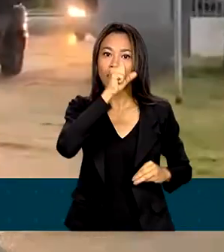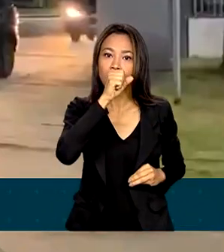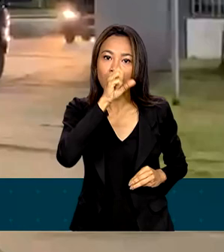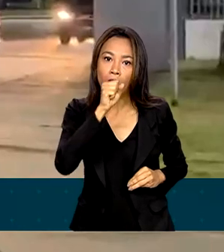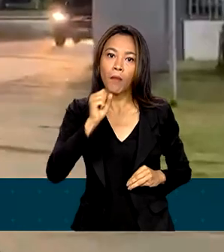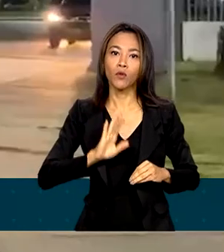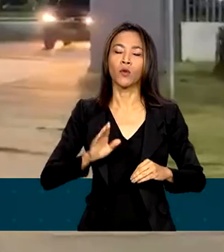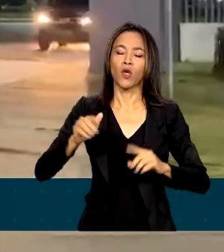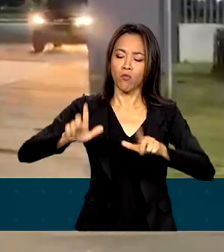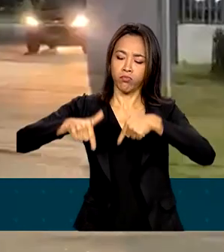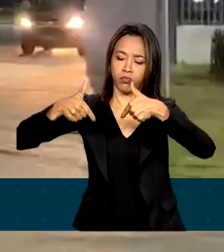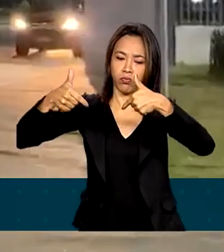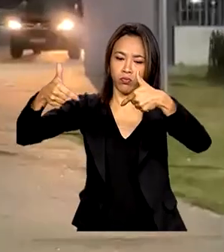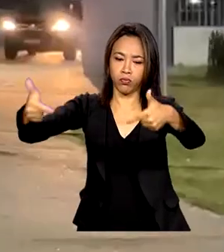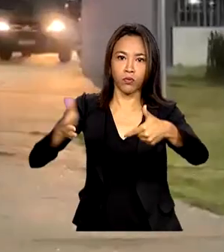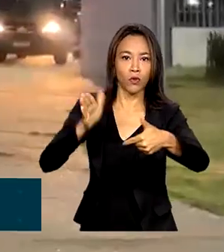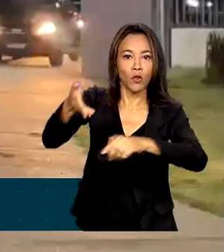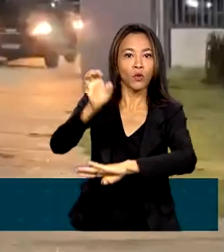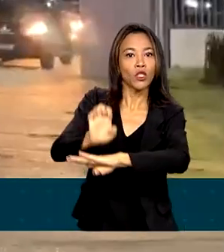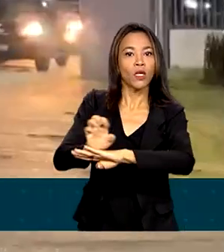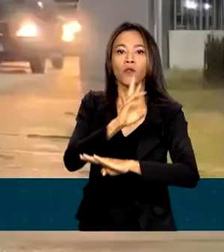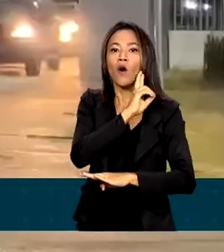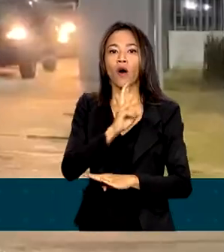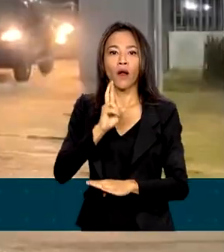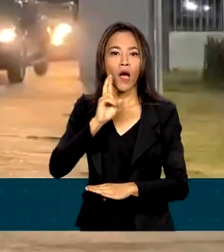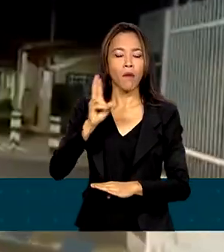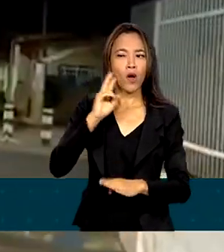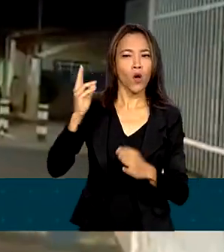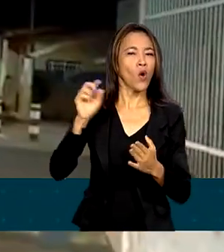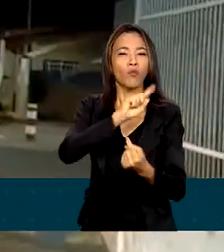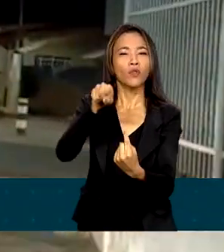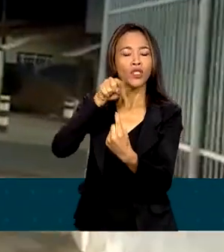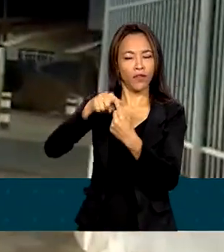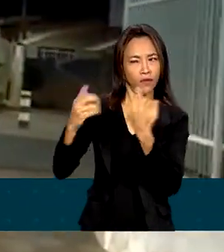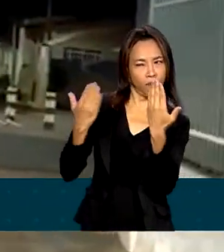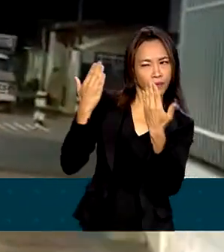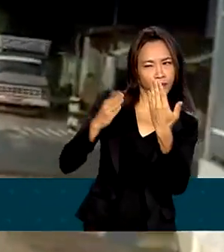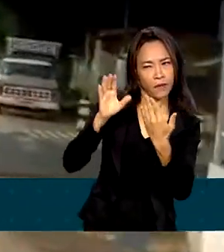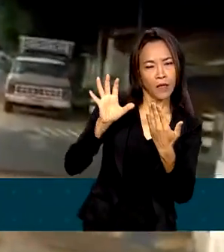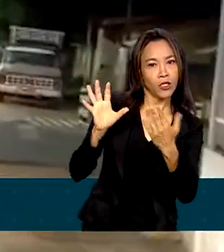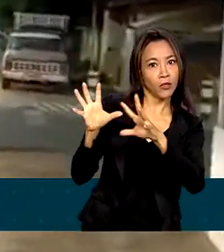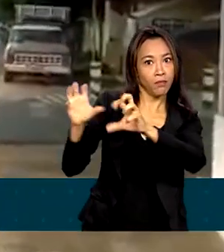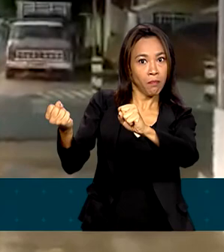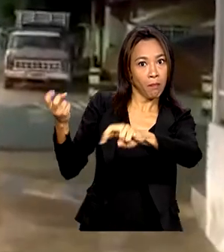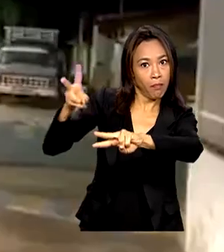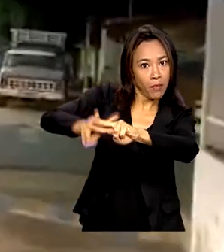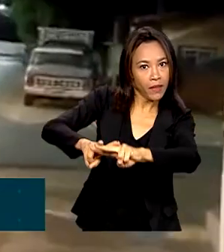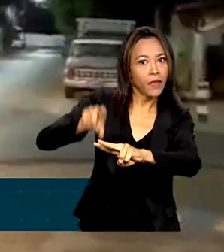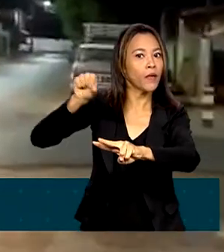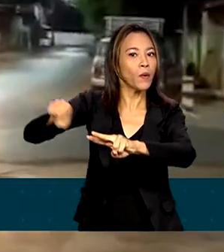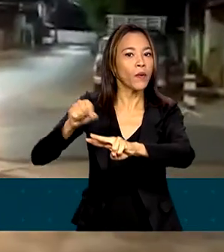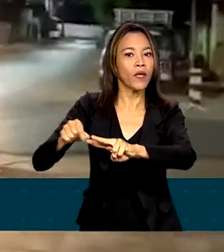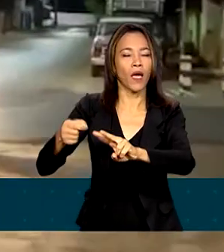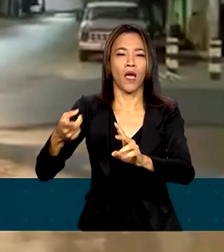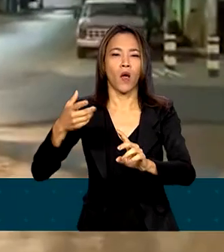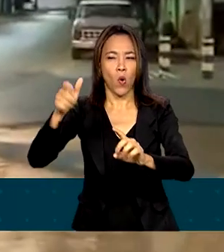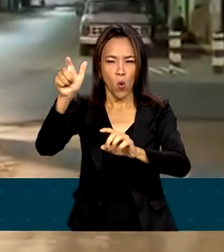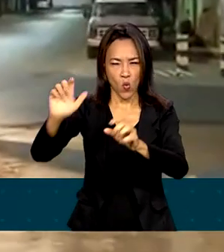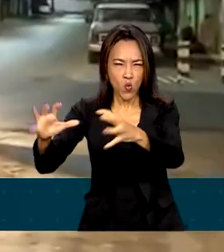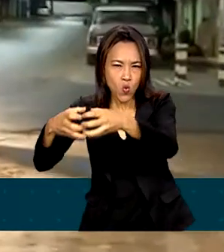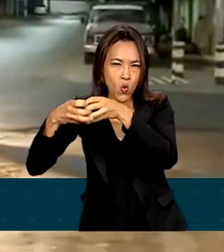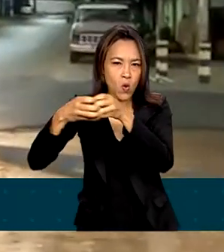operação Palácios, com o objetivo de prender os suspeitos de rufianismo, o ato criminoso de tirar proveito da